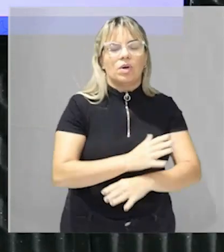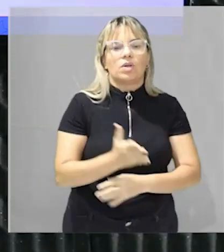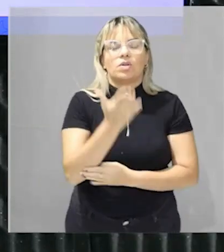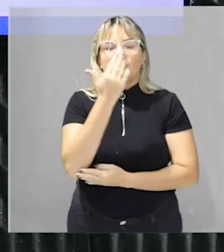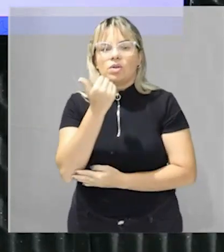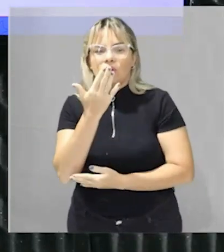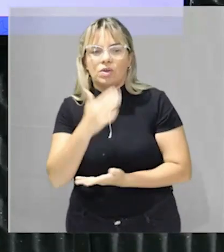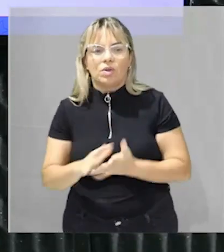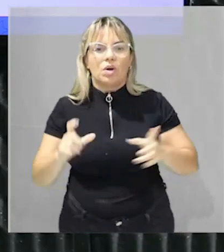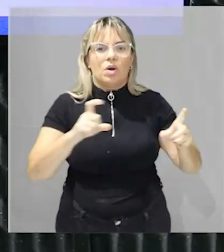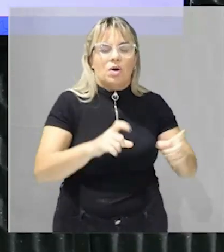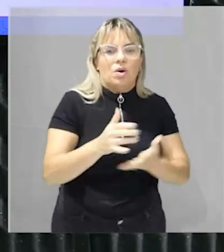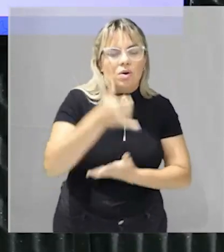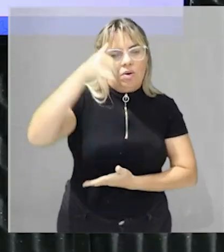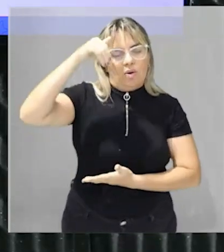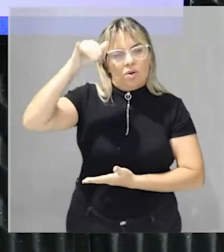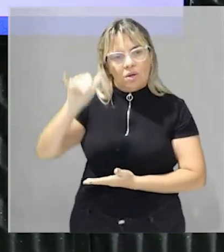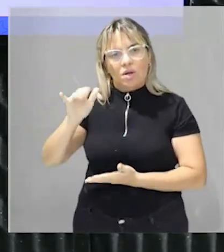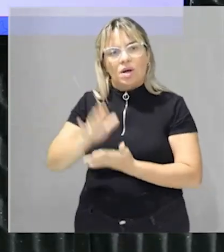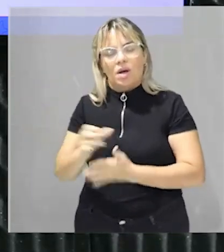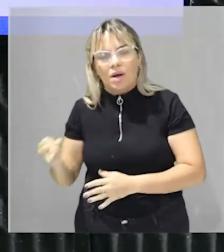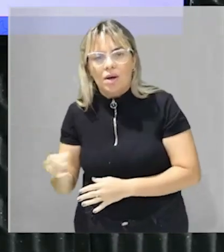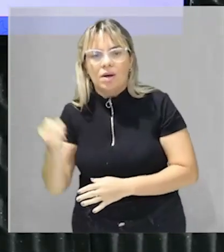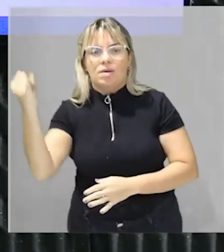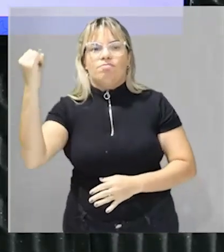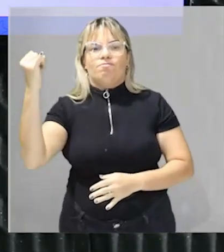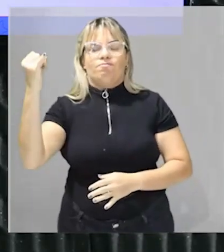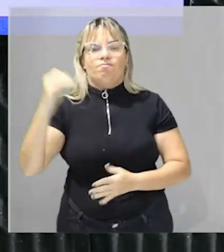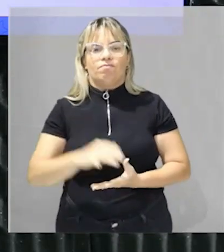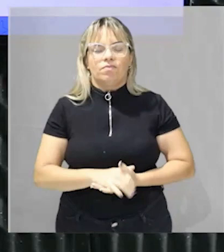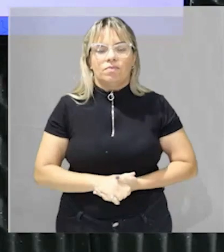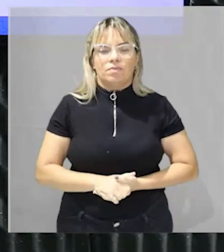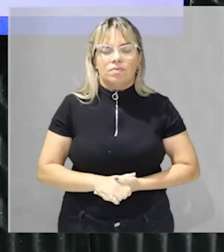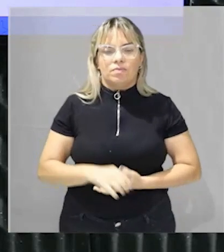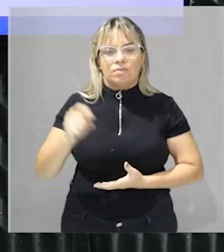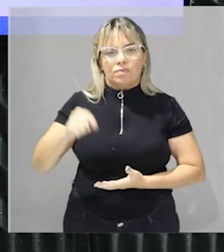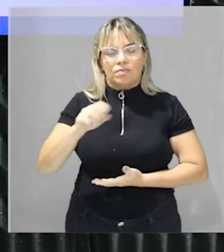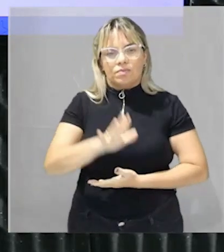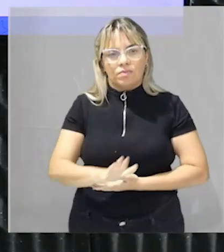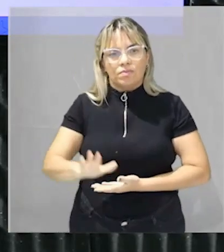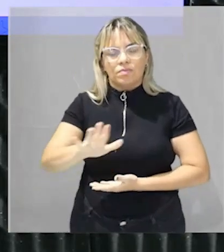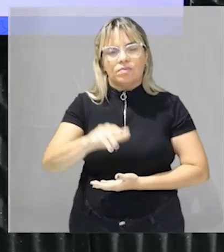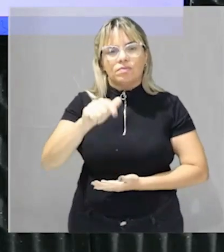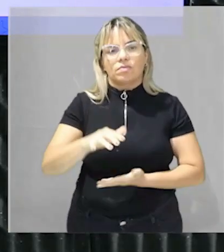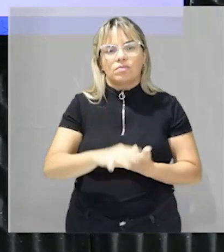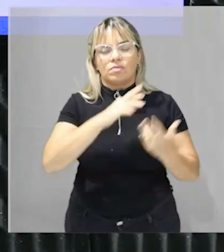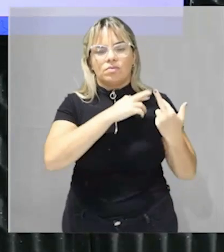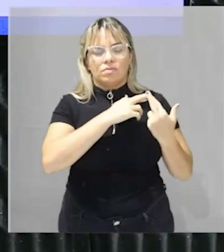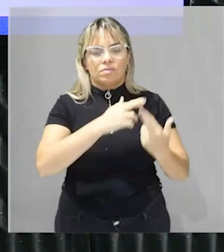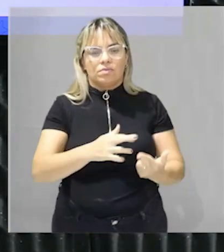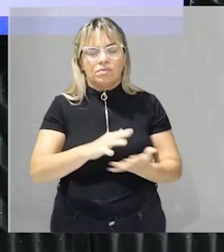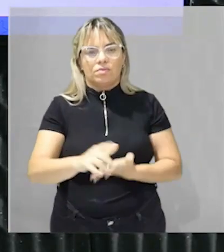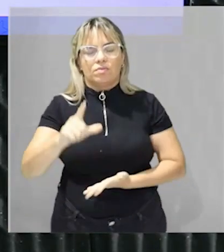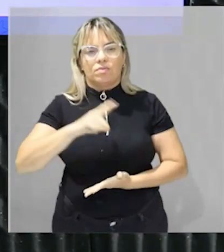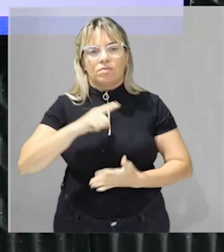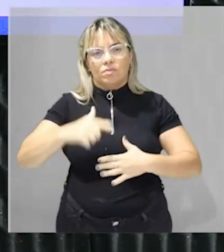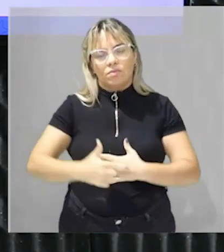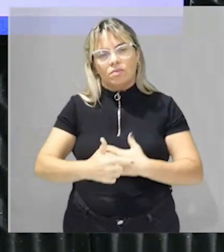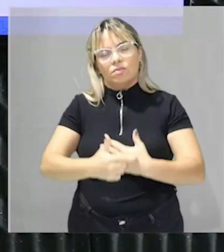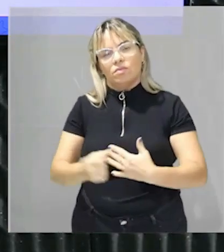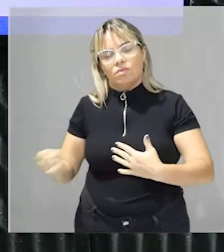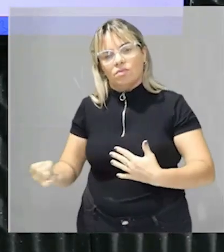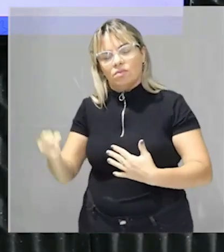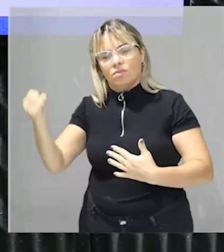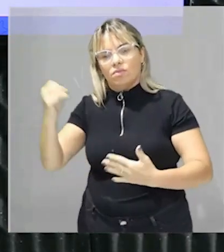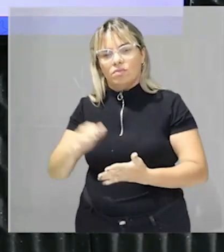agropecuário ele é um destaque na nossa economia tá certo? e esse setor ele só é responsável ele só tem esse papel de destaque